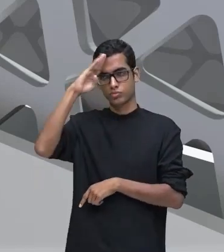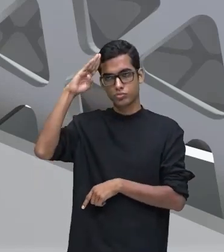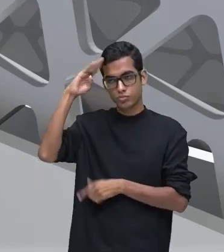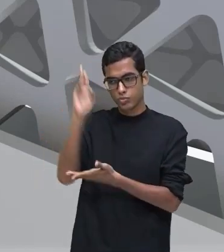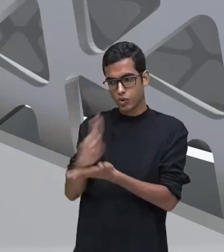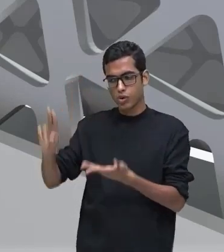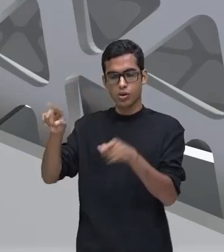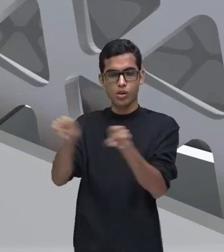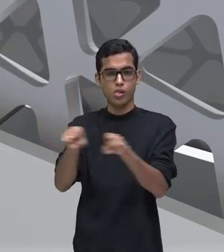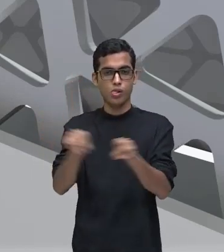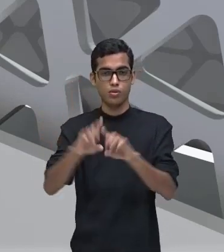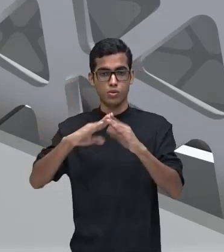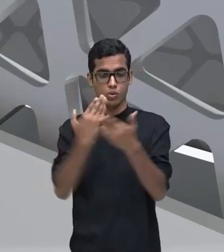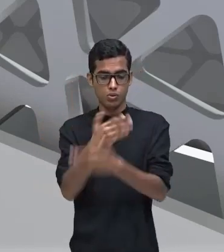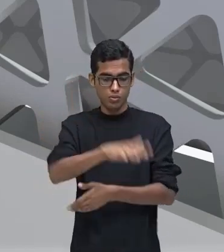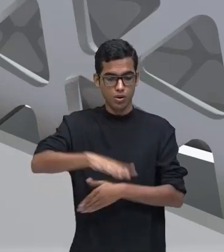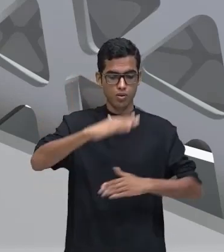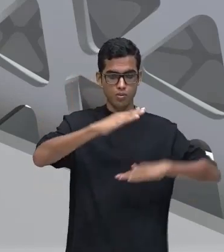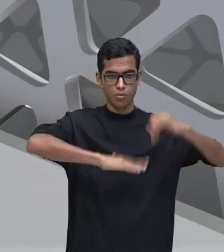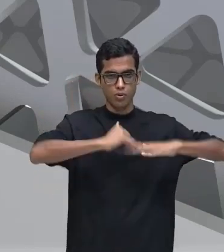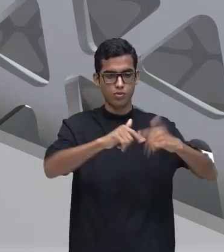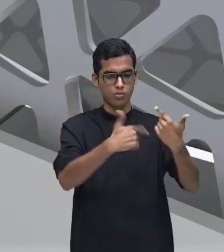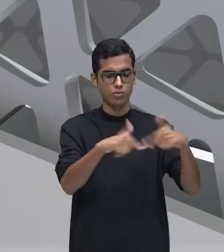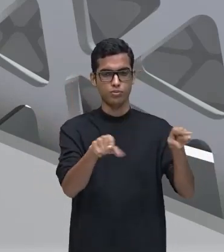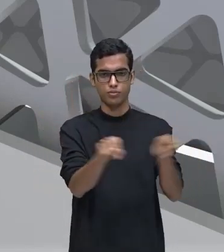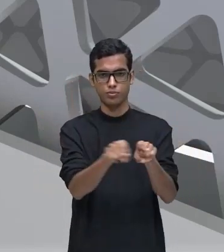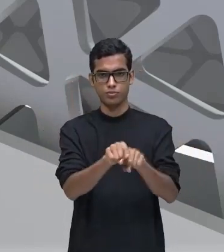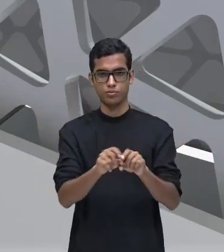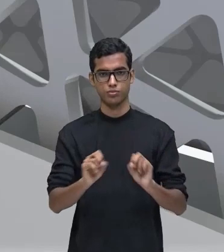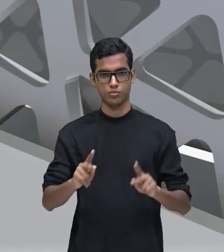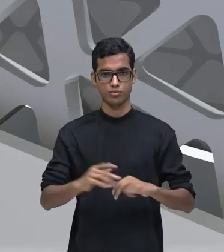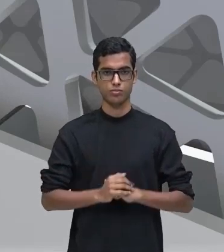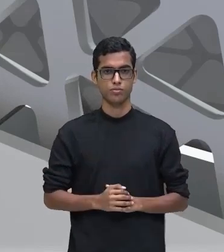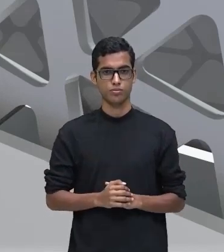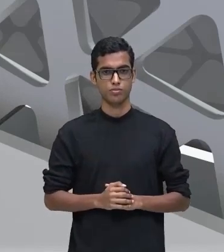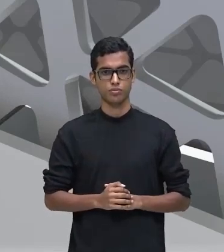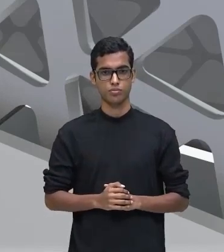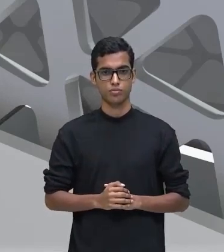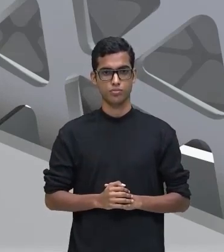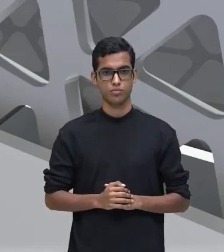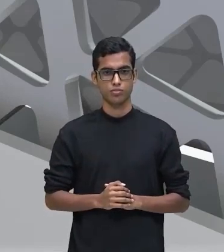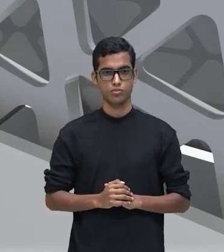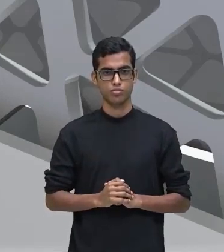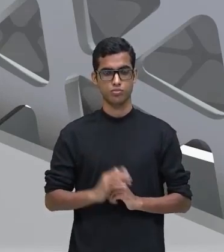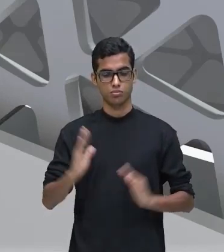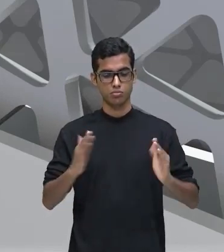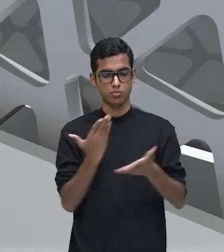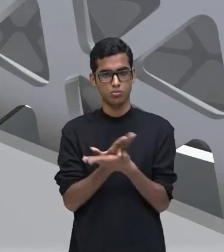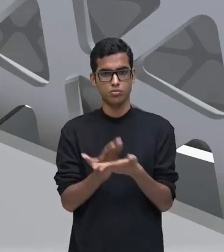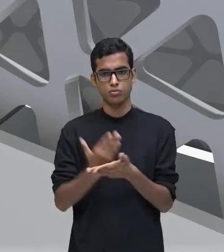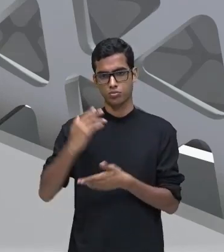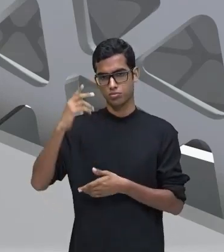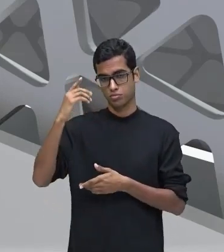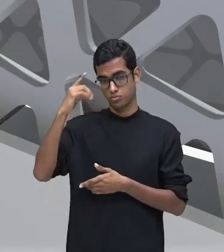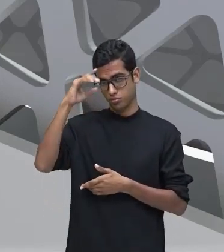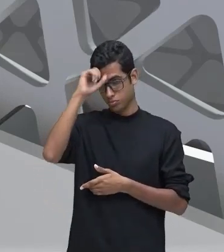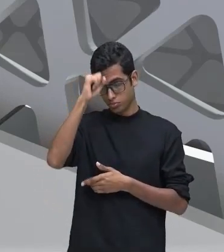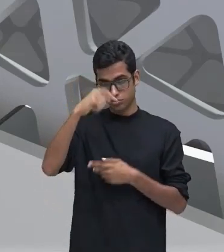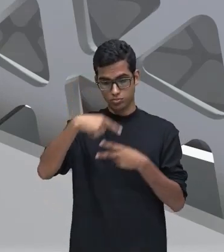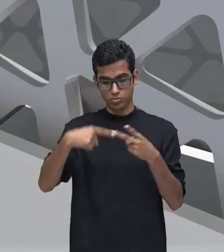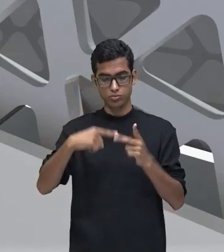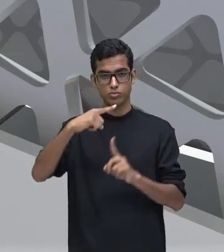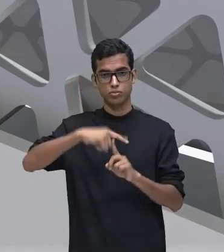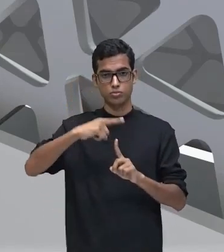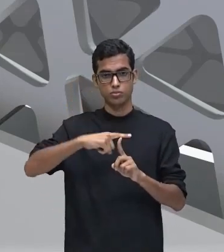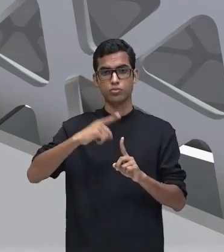escola, em ambientes profissionais também. Ok? Então, durante a nossa aula, nós refletimos sobre dois tipos textuais.